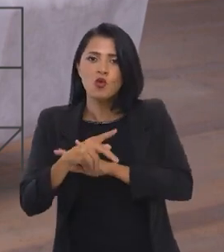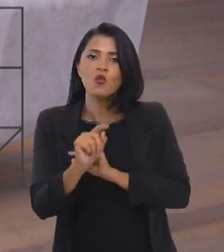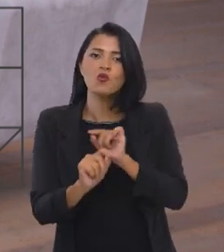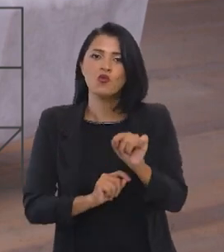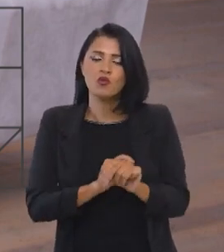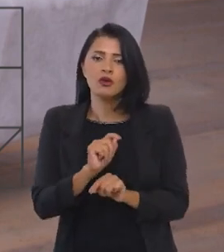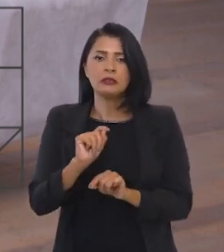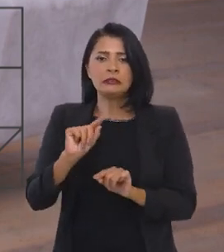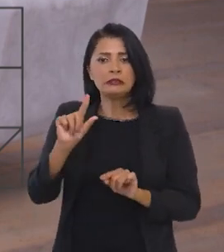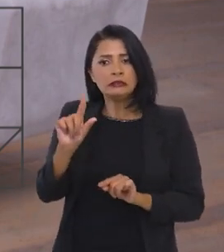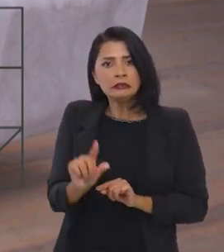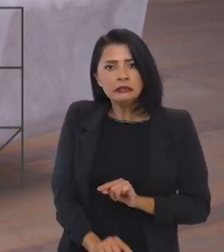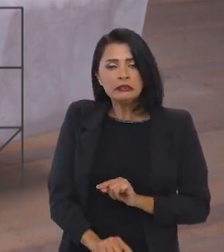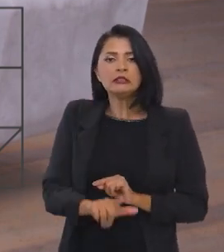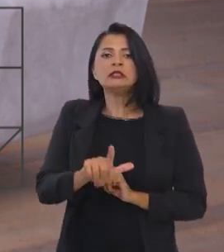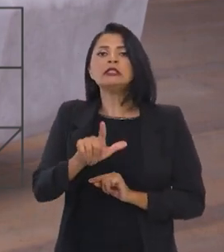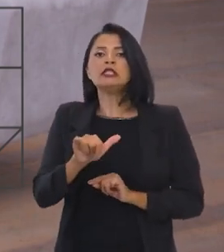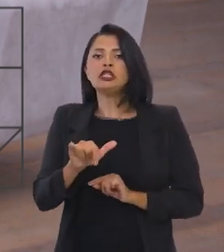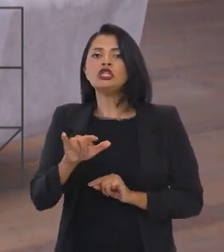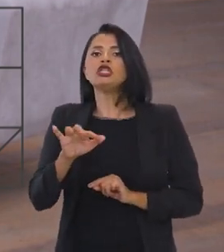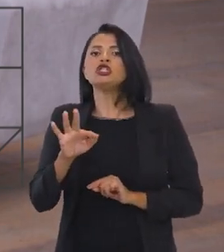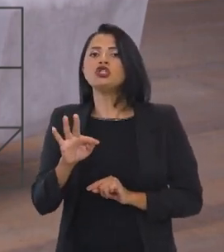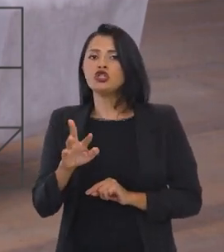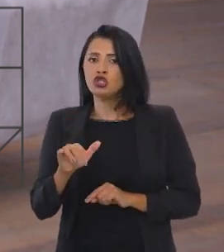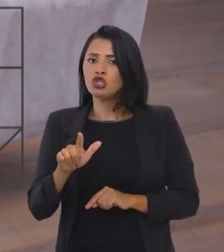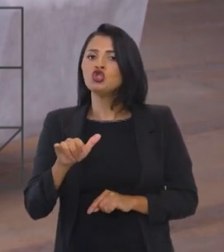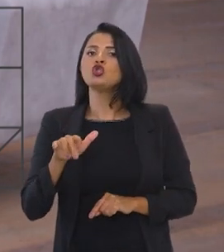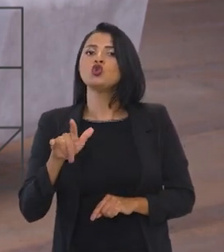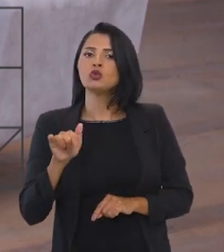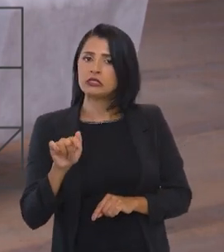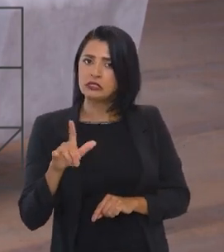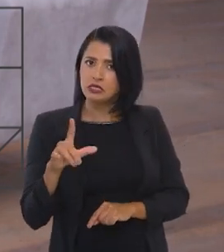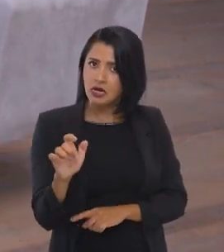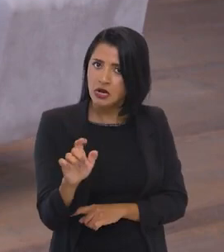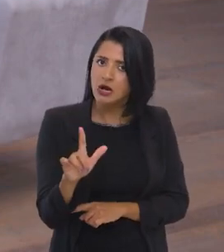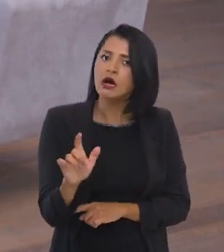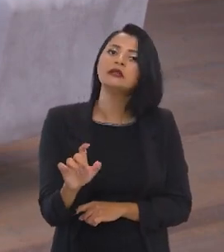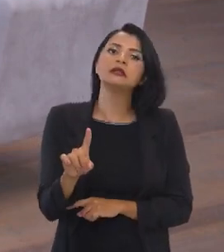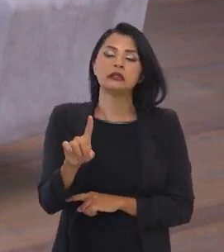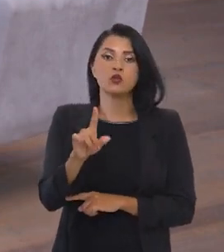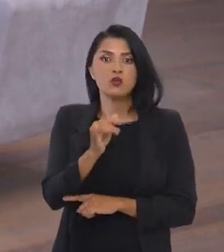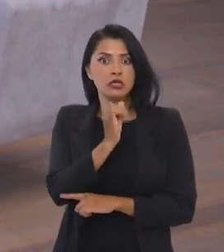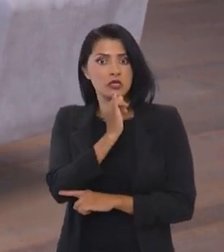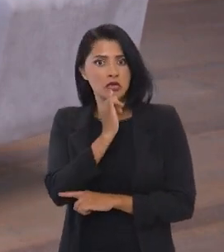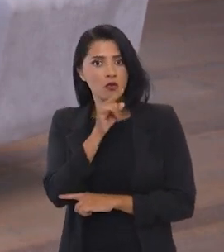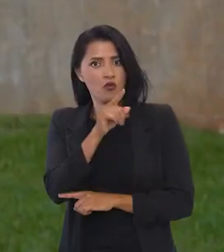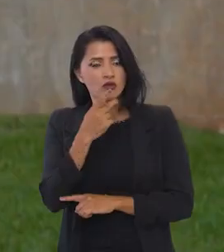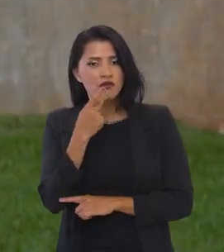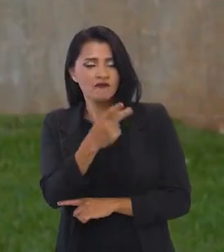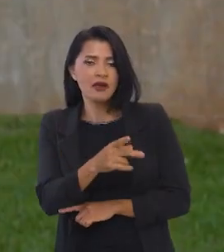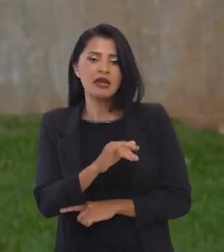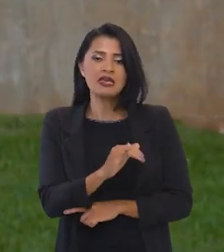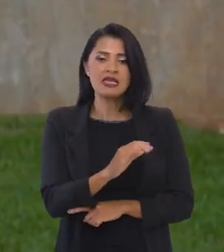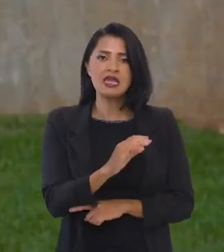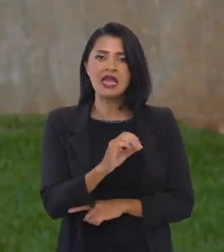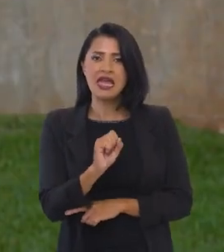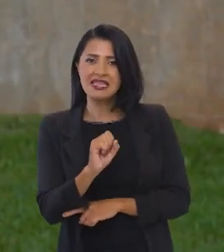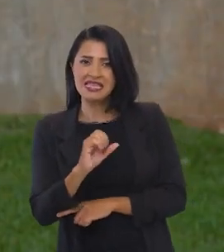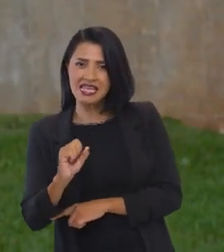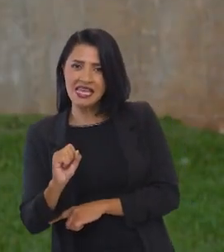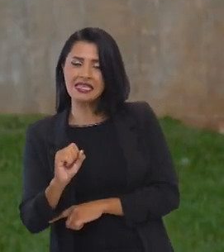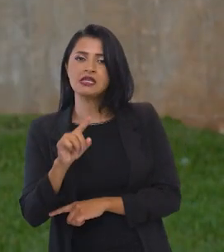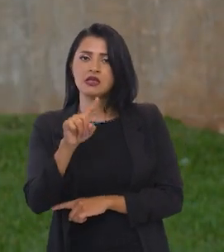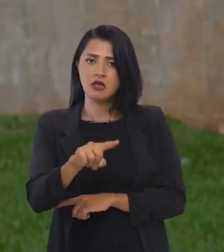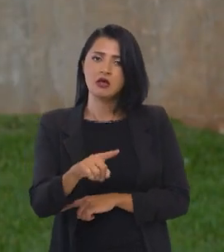da essência dela diminuir a litigiosidade. Então, um exemplo, quando você fala, por exemplo, o ISS,